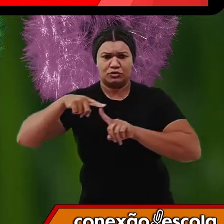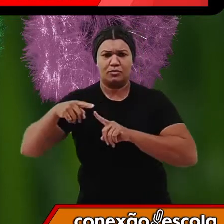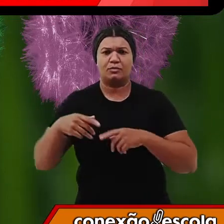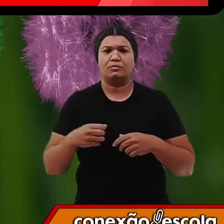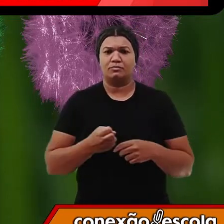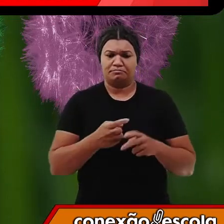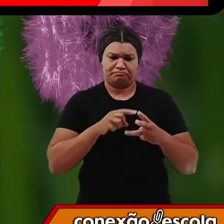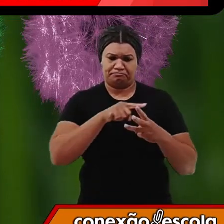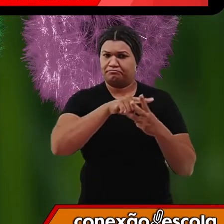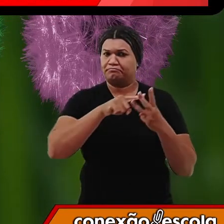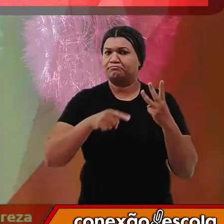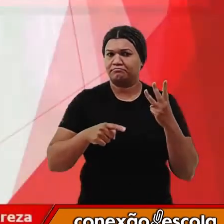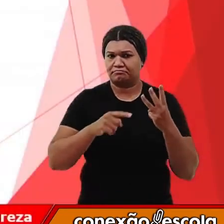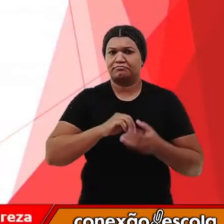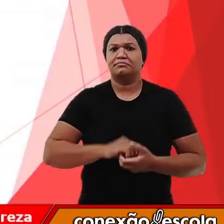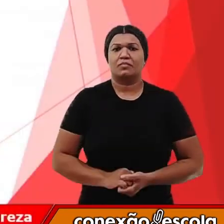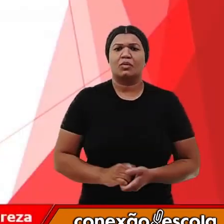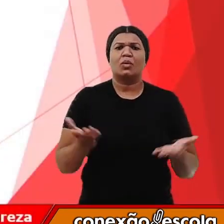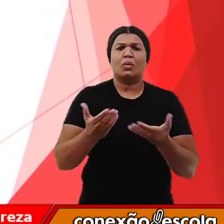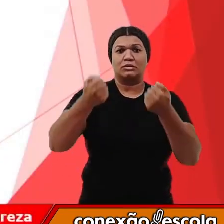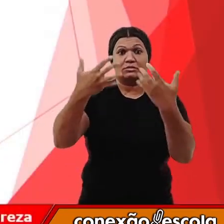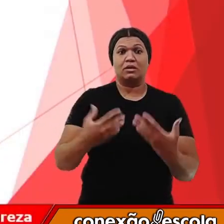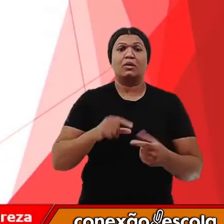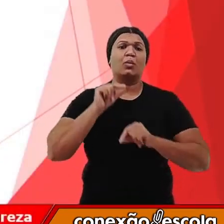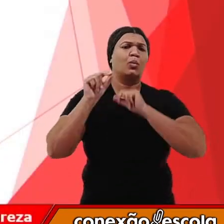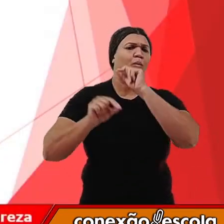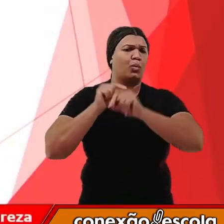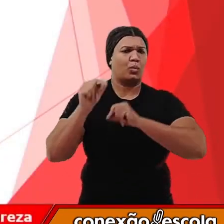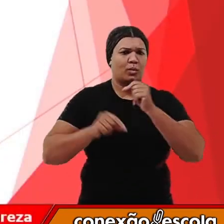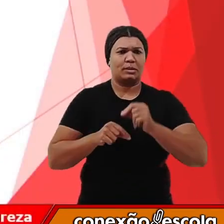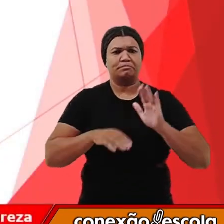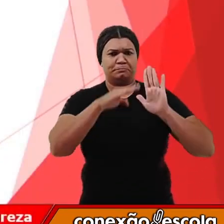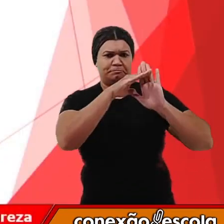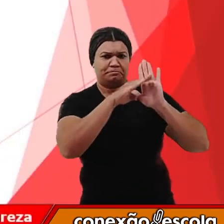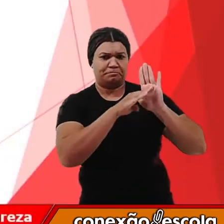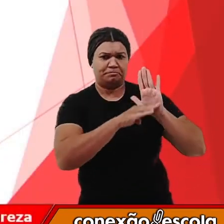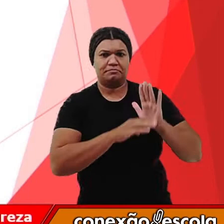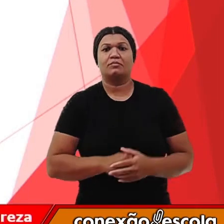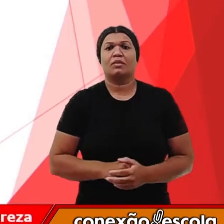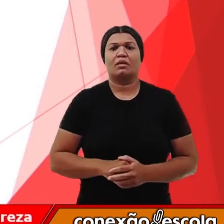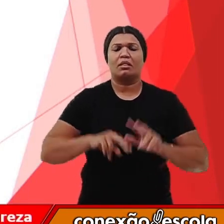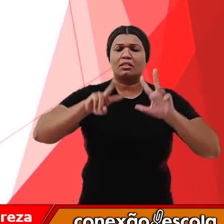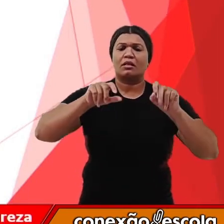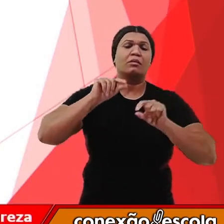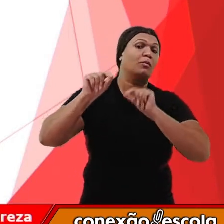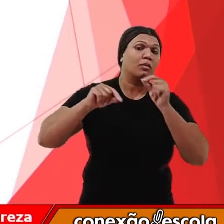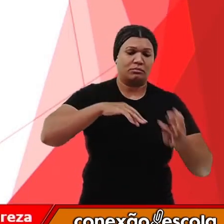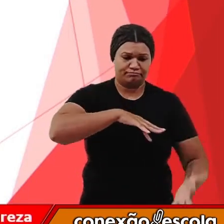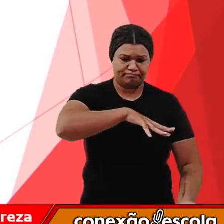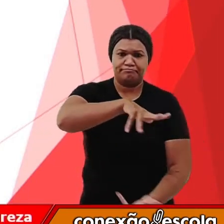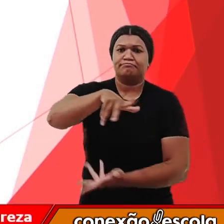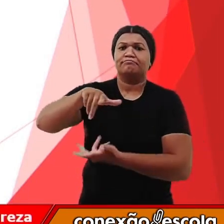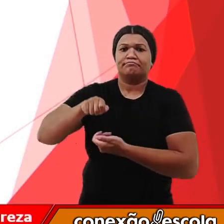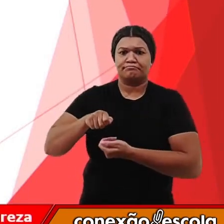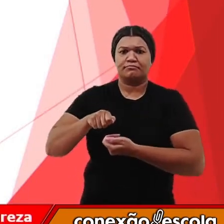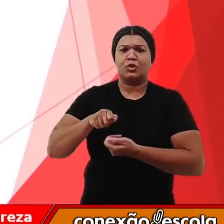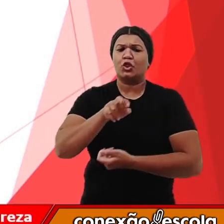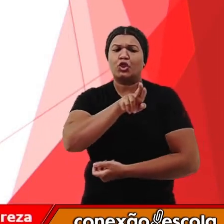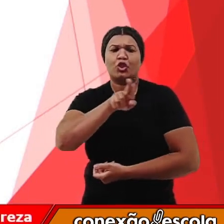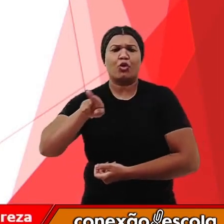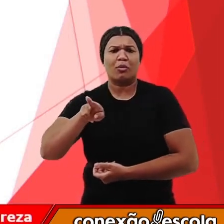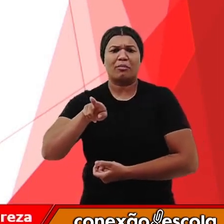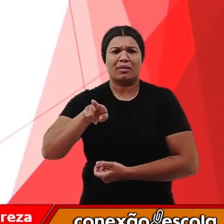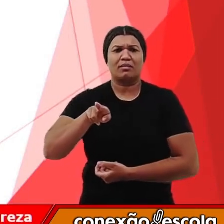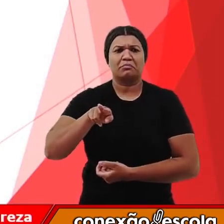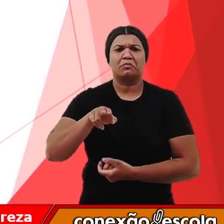Sobre o que falaremos hoje? Hoje nós conversaremos sobre o nosso planeta Terra e o nome que ele recebe.